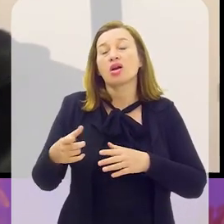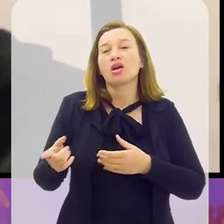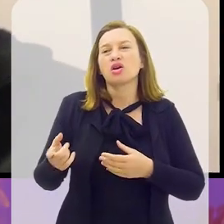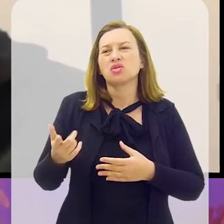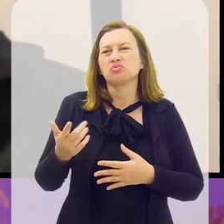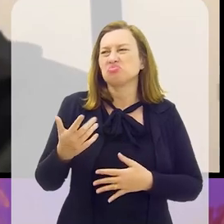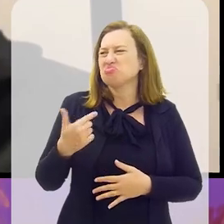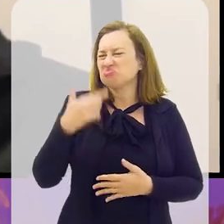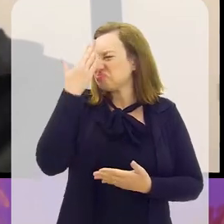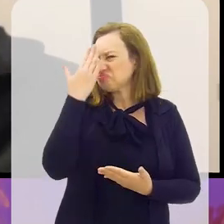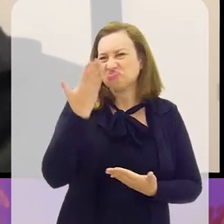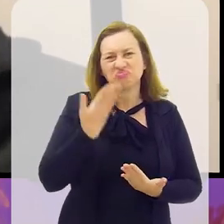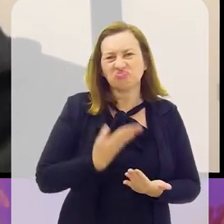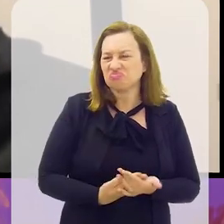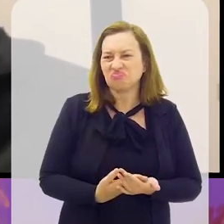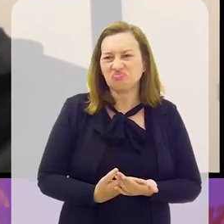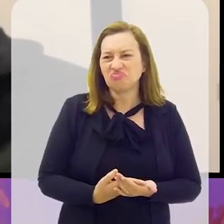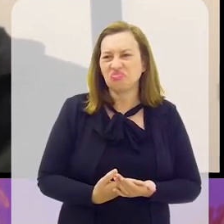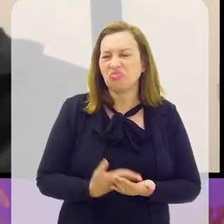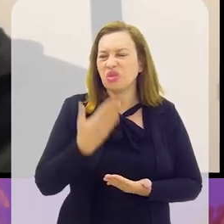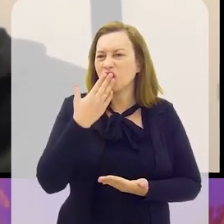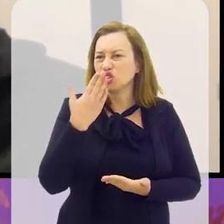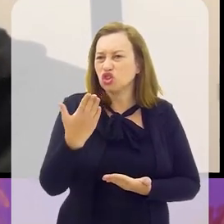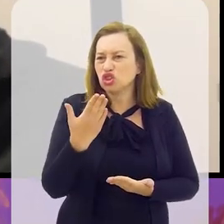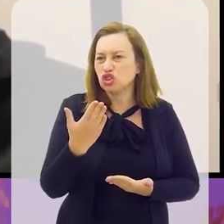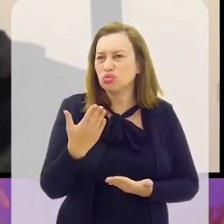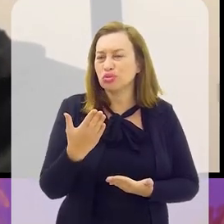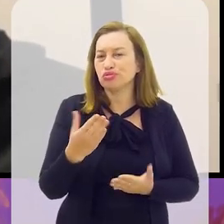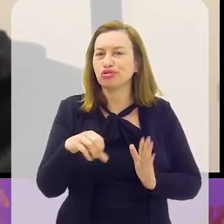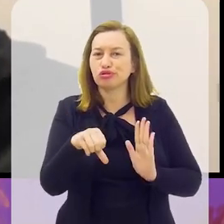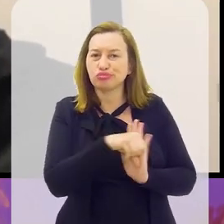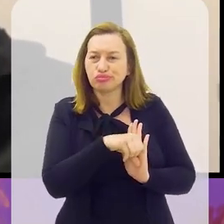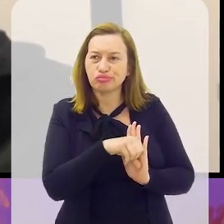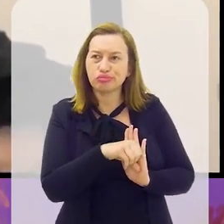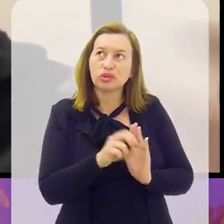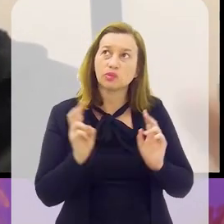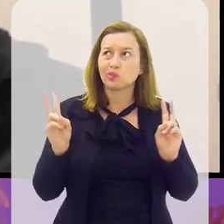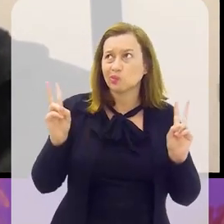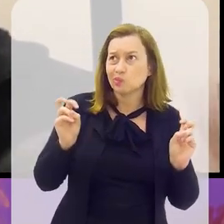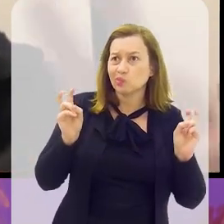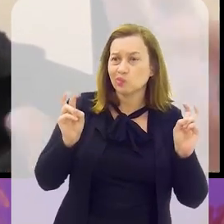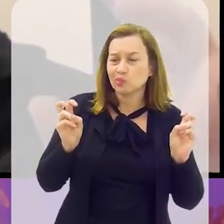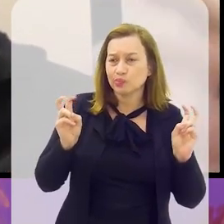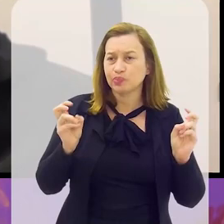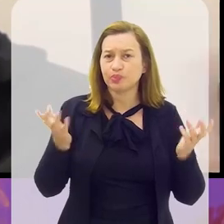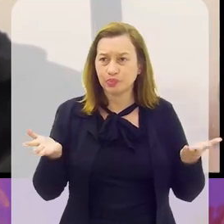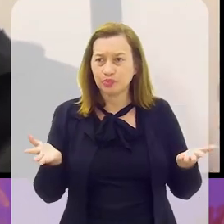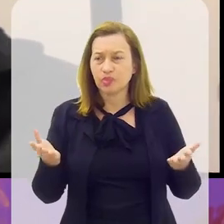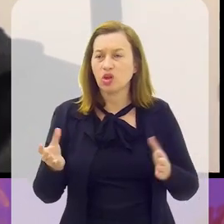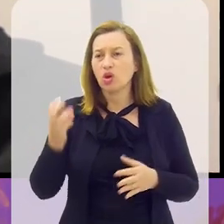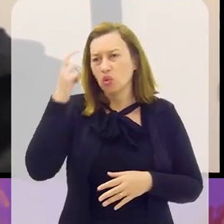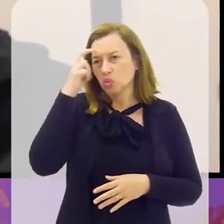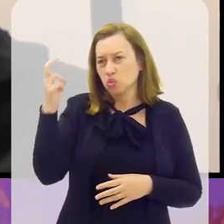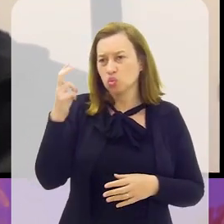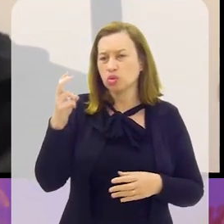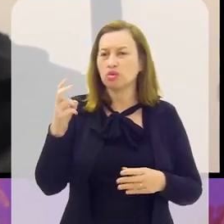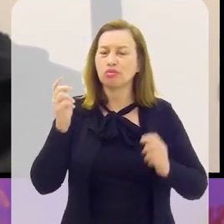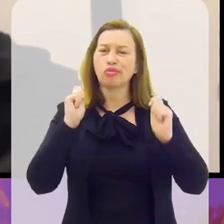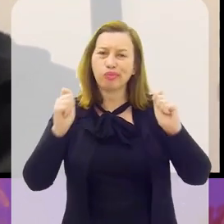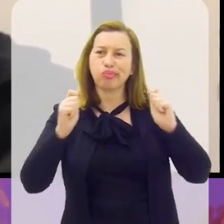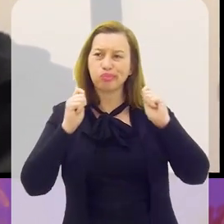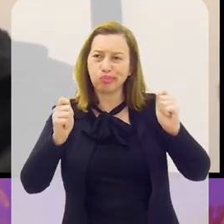mas já retrocedeu. Eu não acredito que esse tipo de criminalização, entre aspas, da